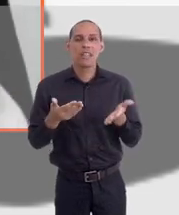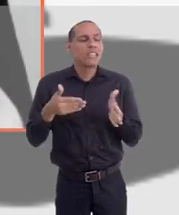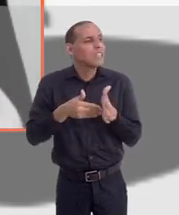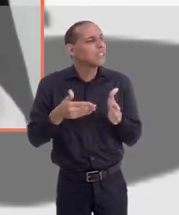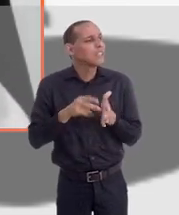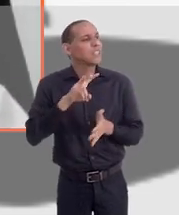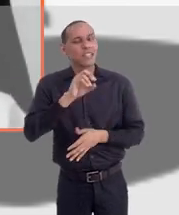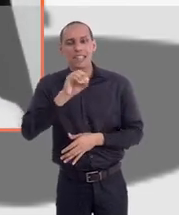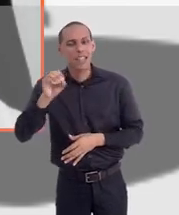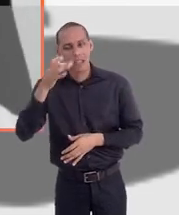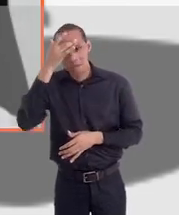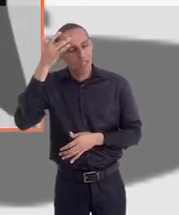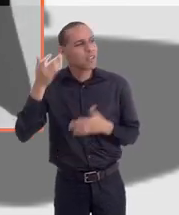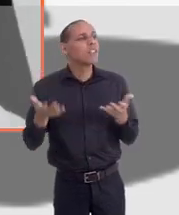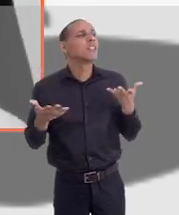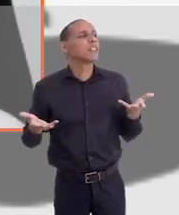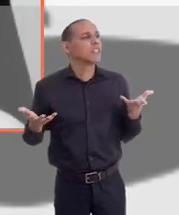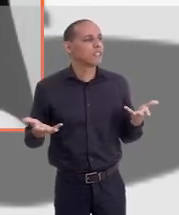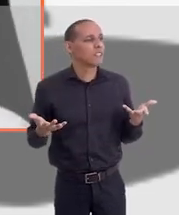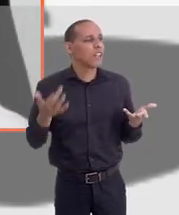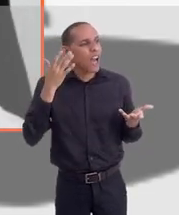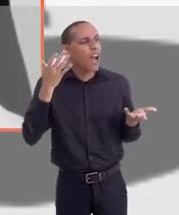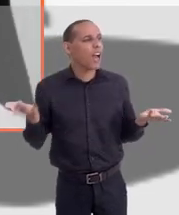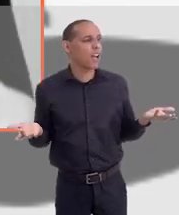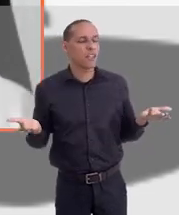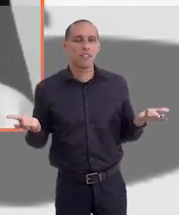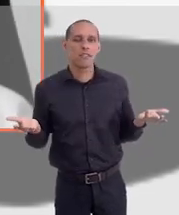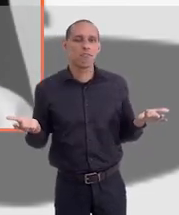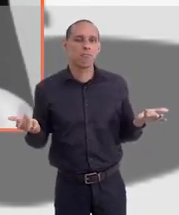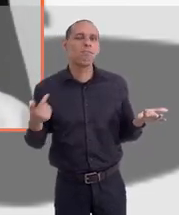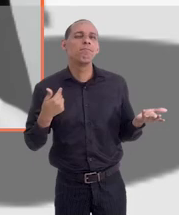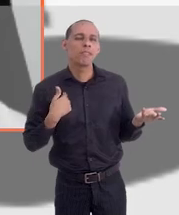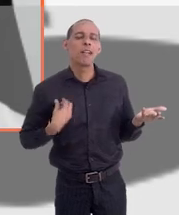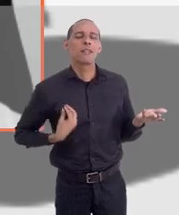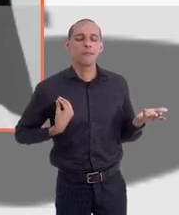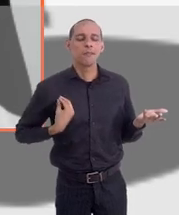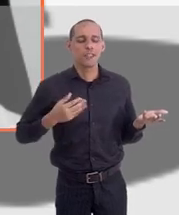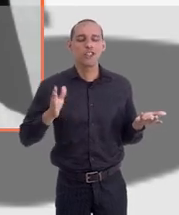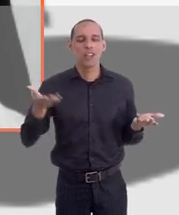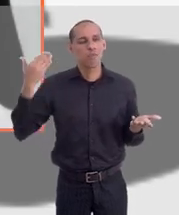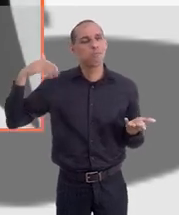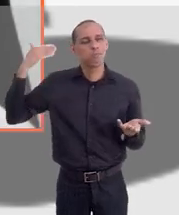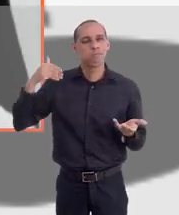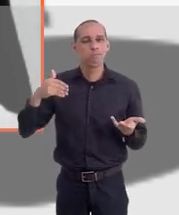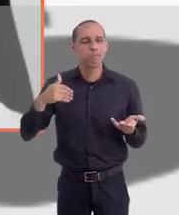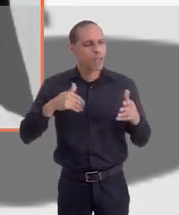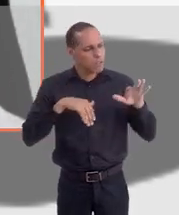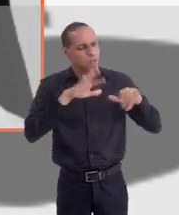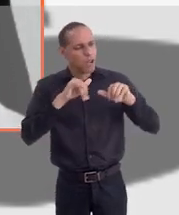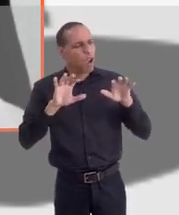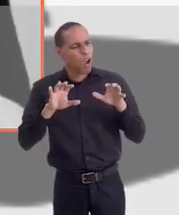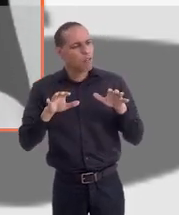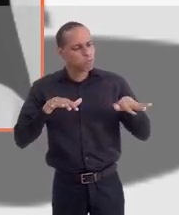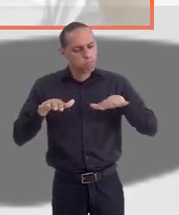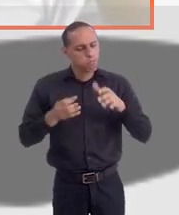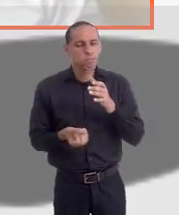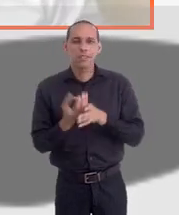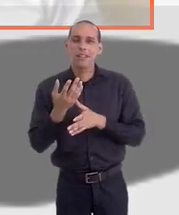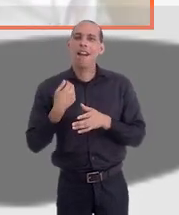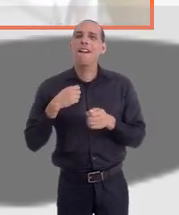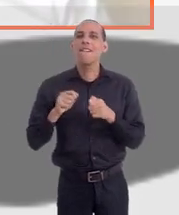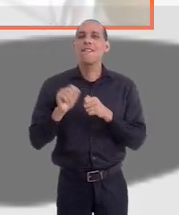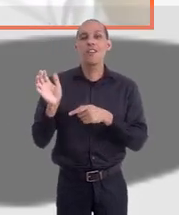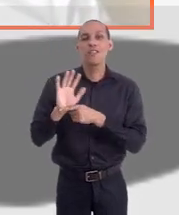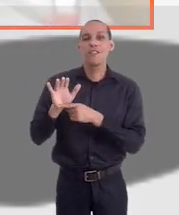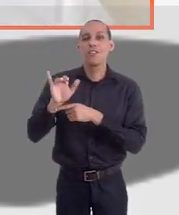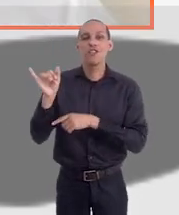Eles limitam até 500 pessoas para o TAF. O você acha? E aí, como eu vivenciei isso em 2005, eu falei, cara, vamos criar um movimento. Aí eu fiz um